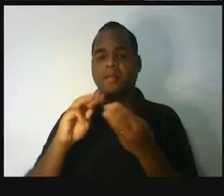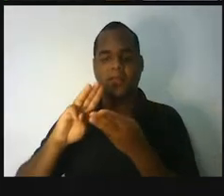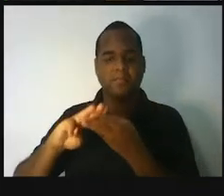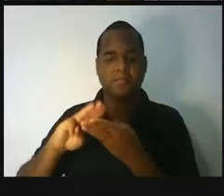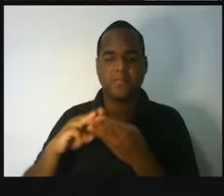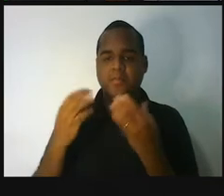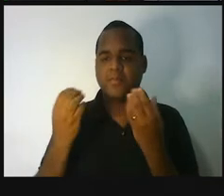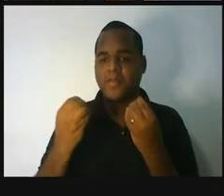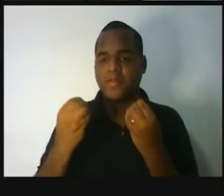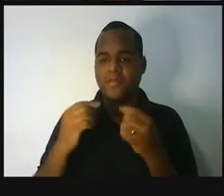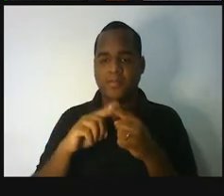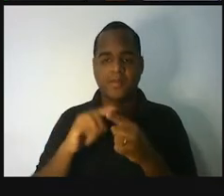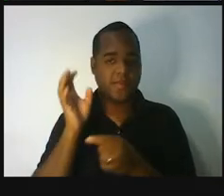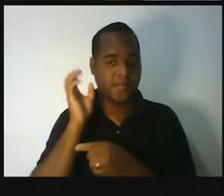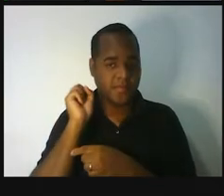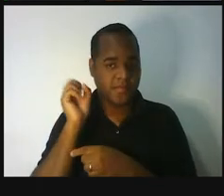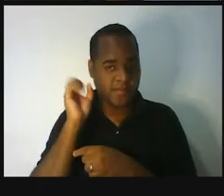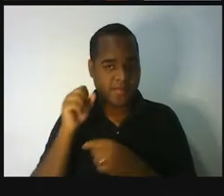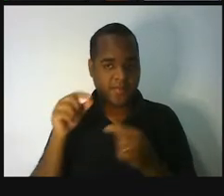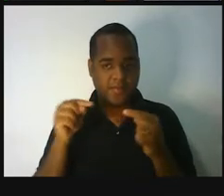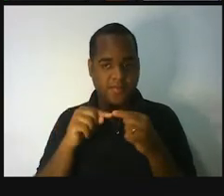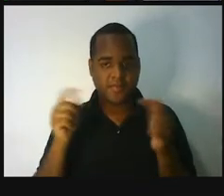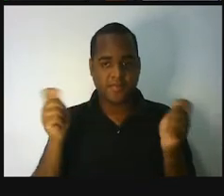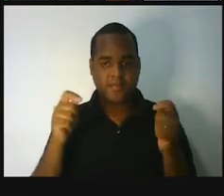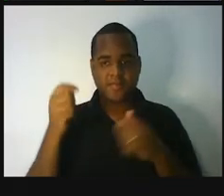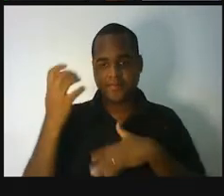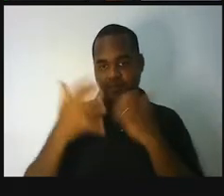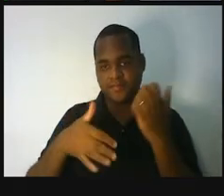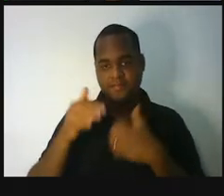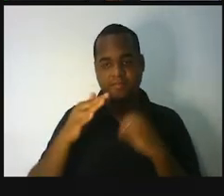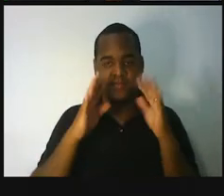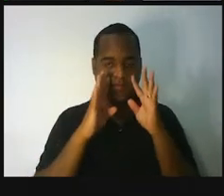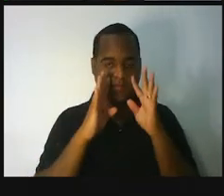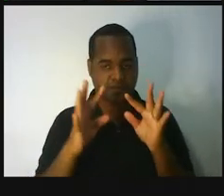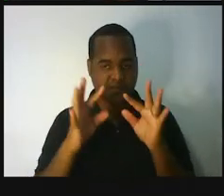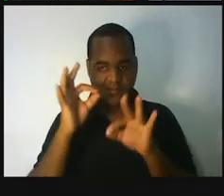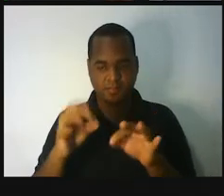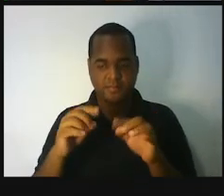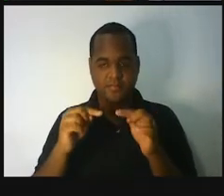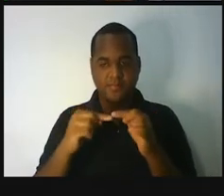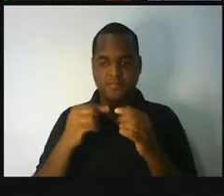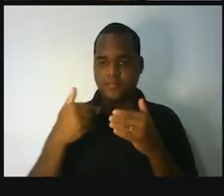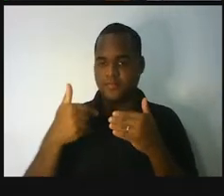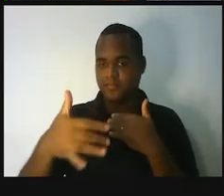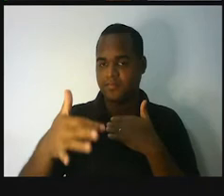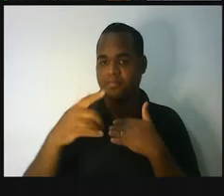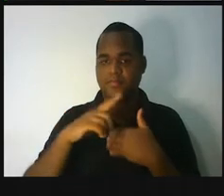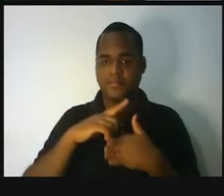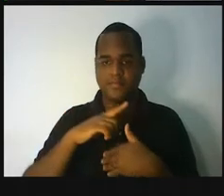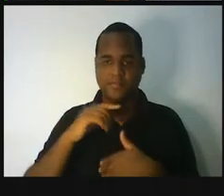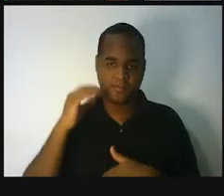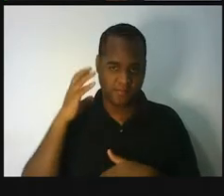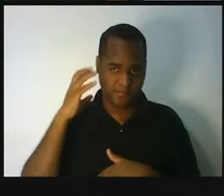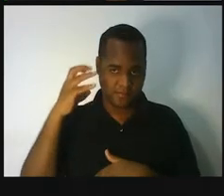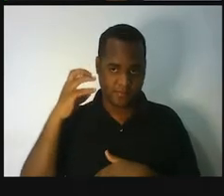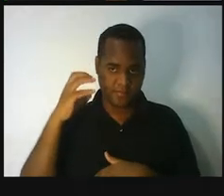você, com muita atenção, ouça esse episódio agora. O nome do meu canal de podcast é